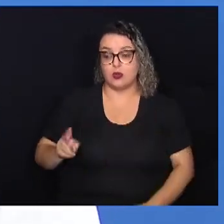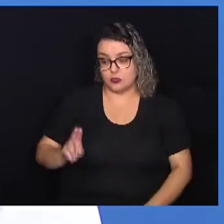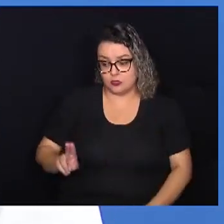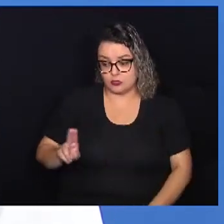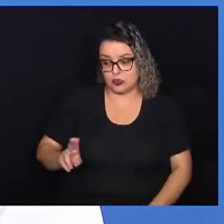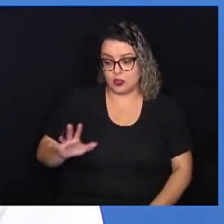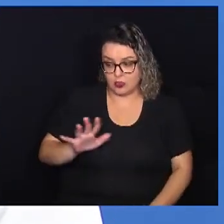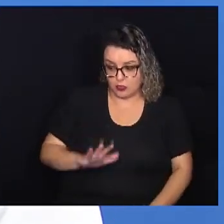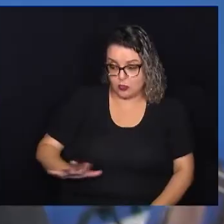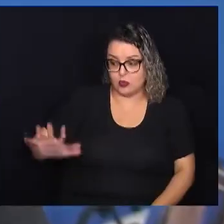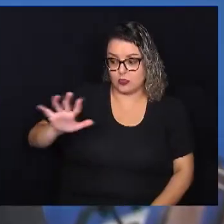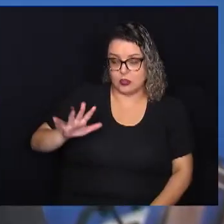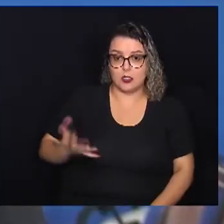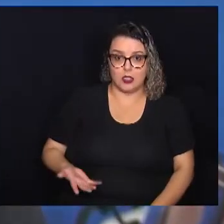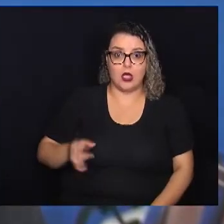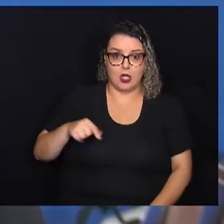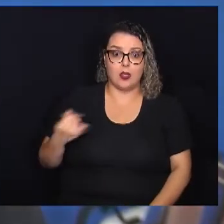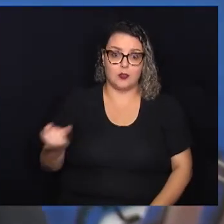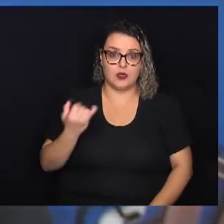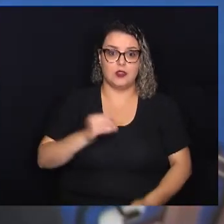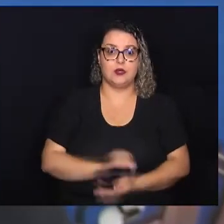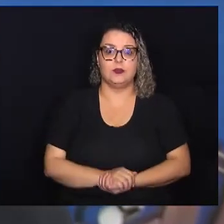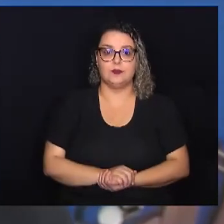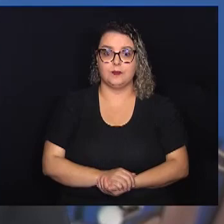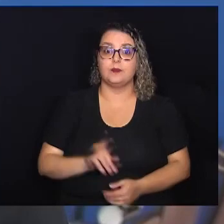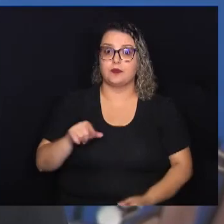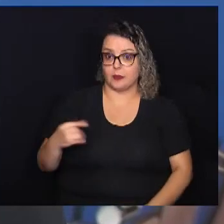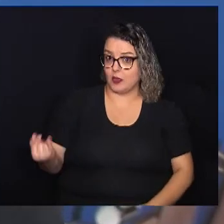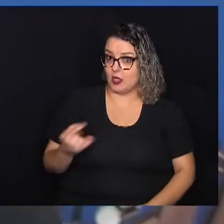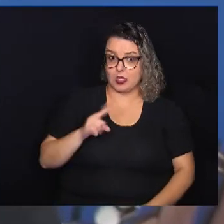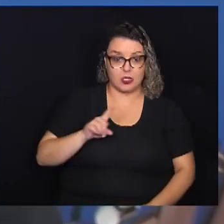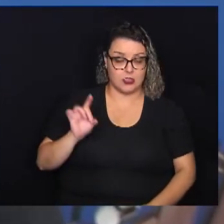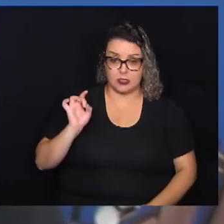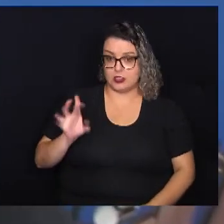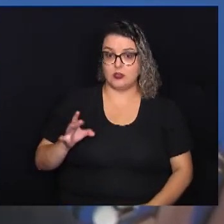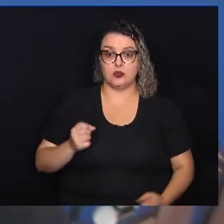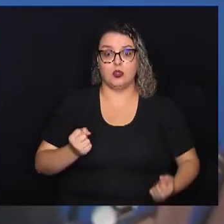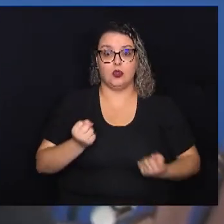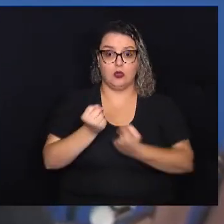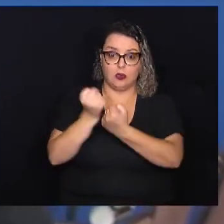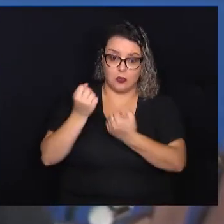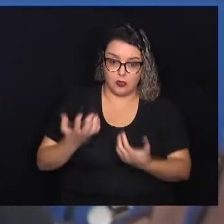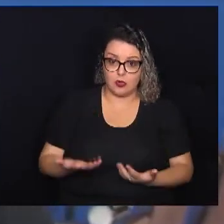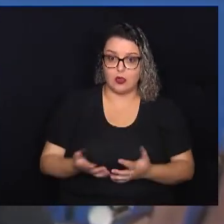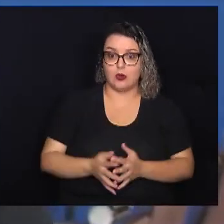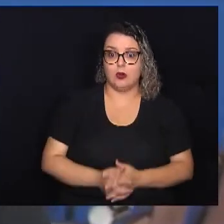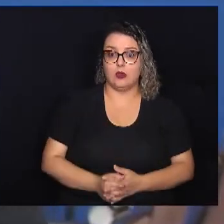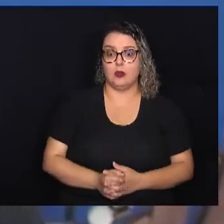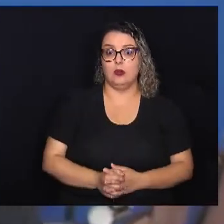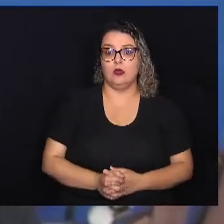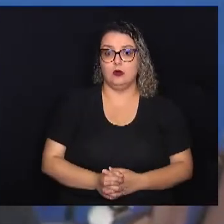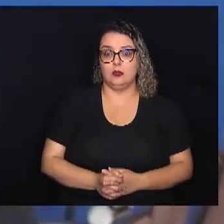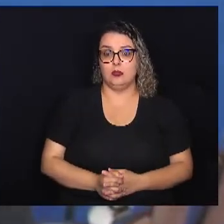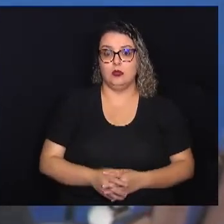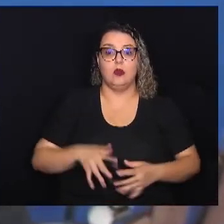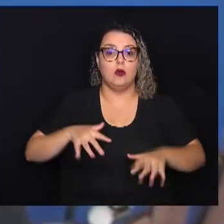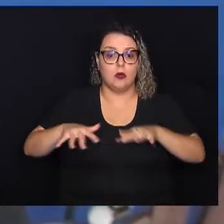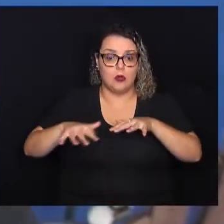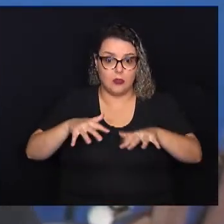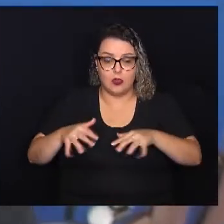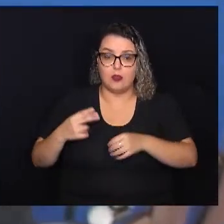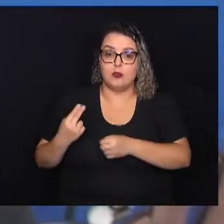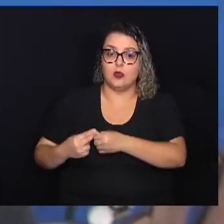utiliza do serviço público, é fundamental. É importante, não só como apoio ao movimento da